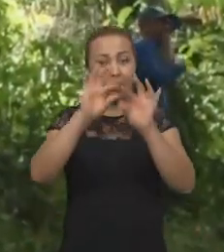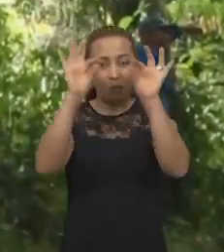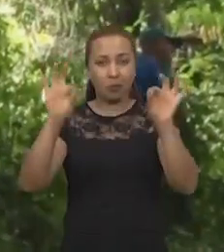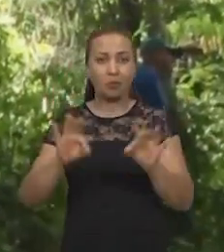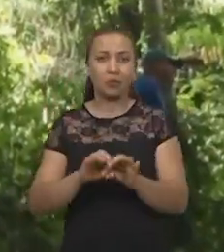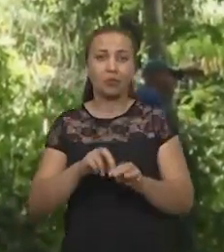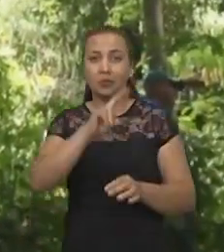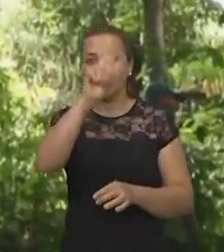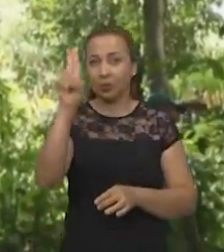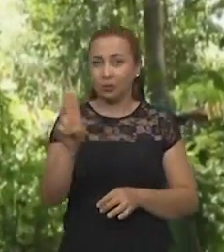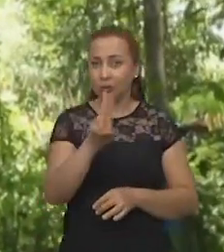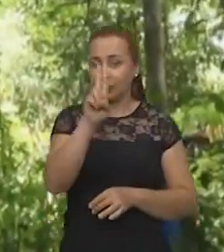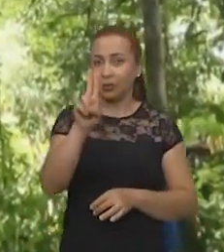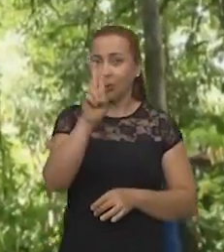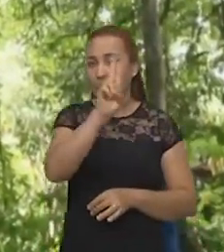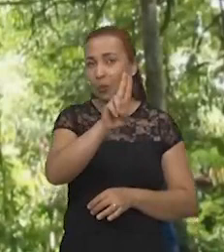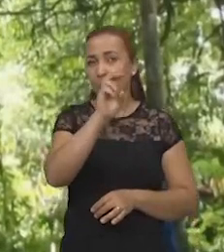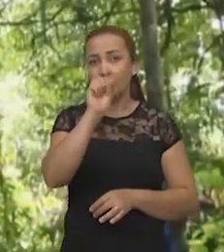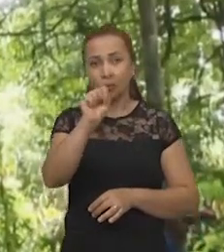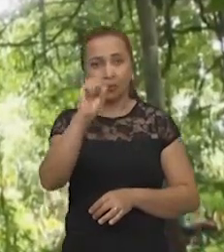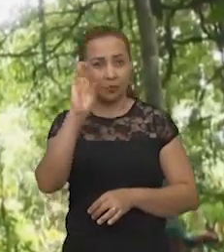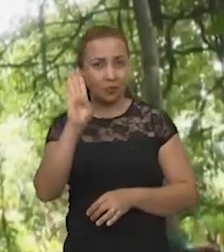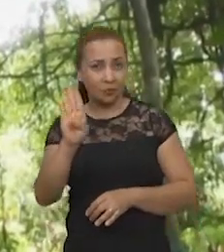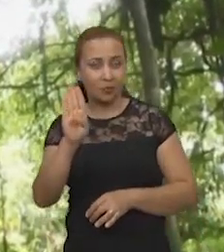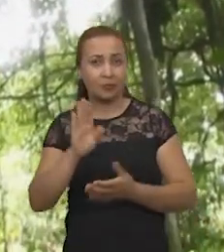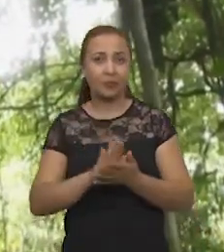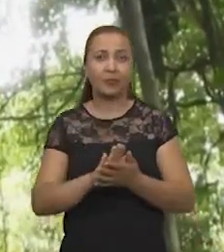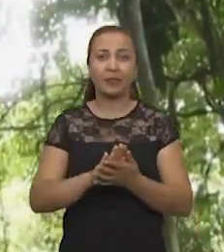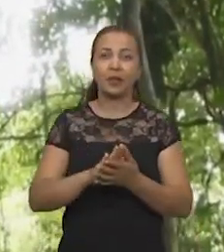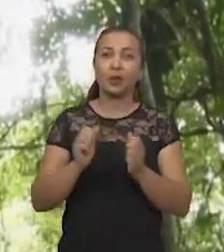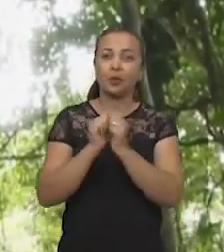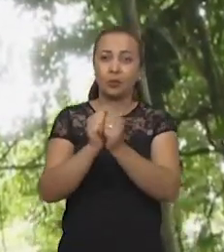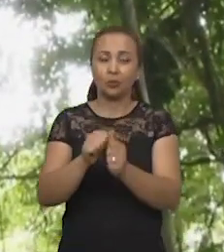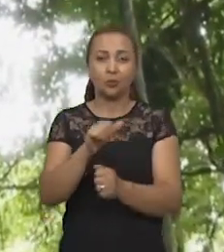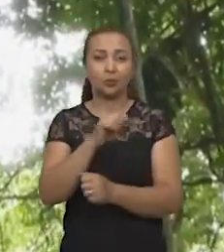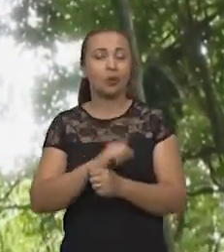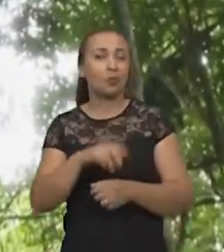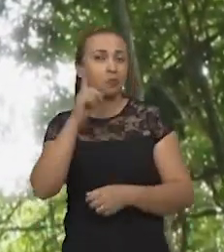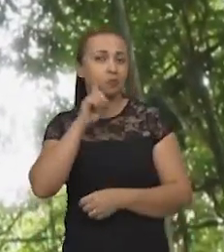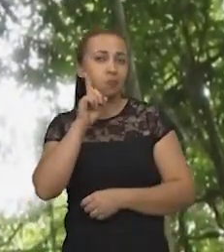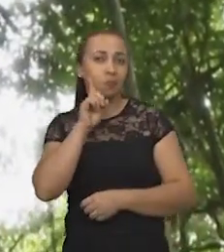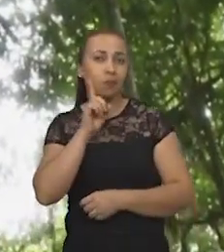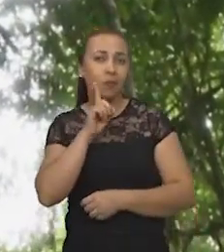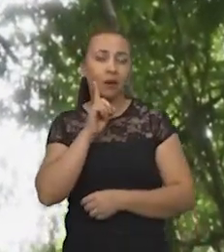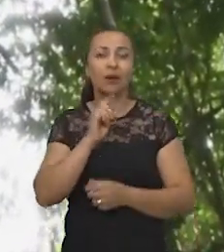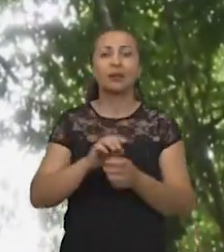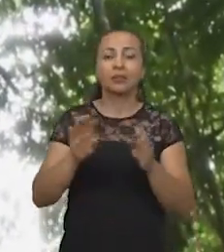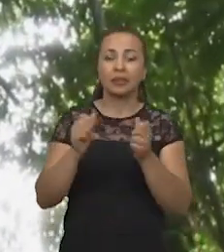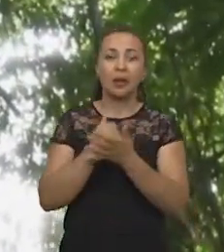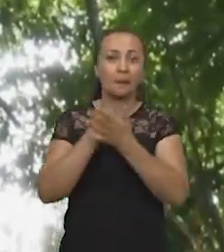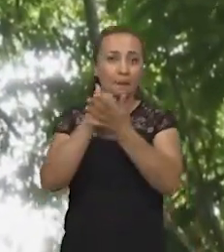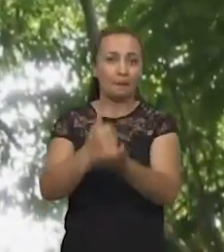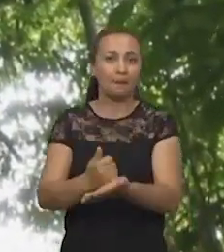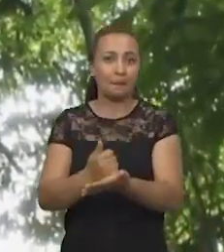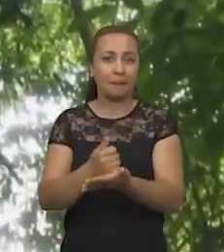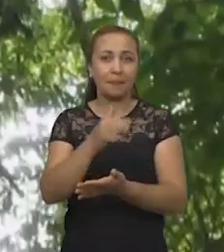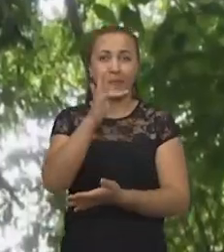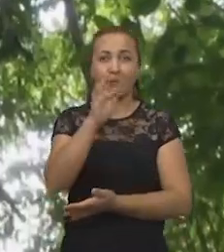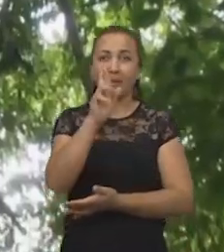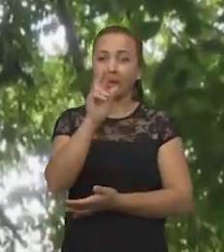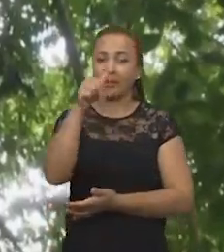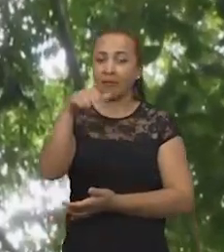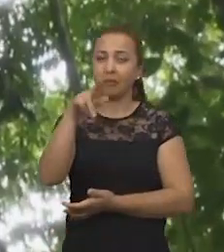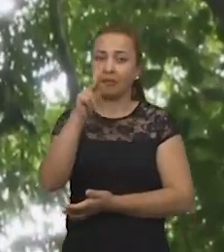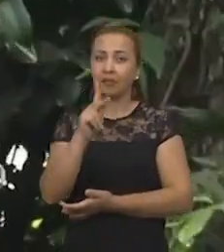Federal do Sul da Bahia em parceria com o Jardim Botânico de Nova York, nos Estados Unidos, e com o apoio de uma fundação chamada